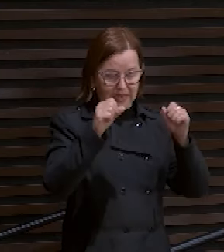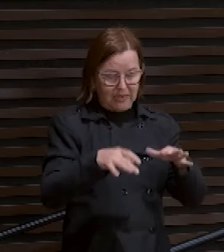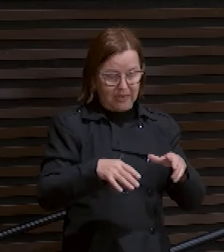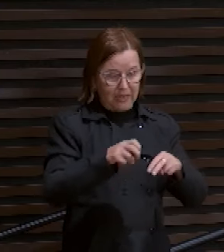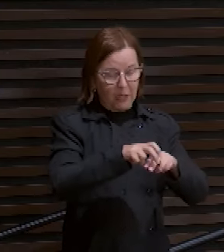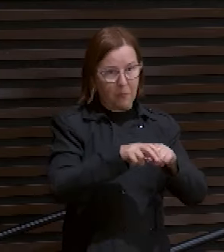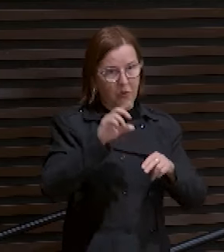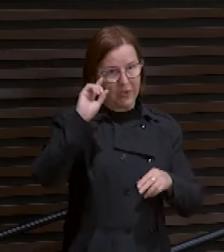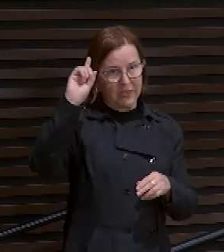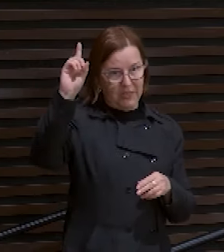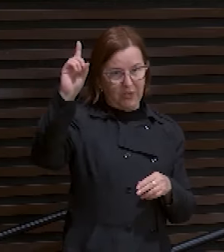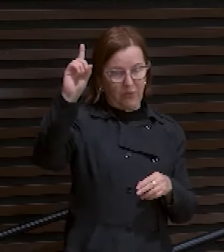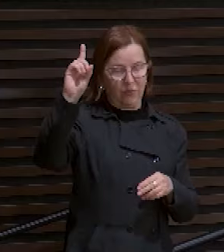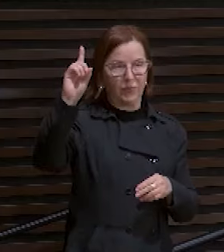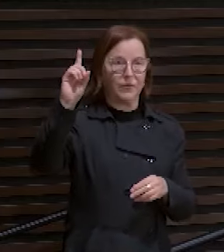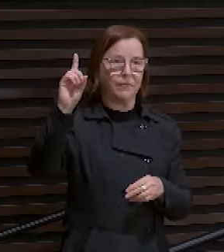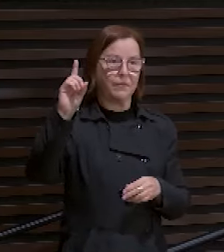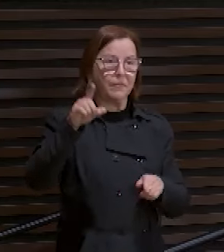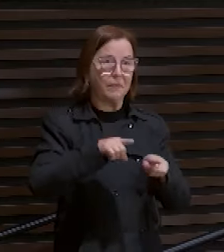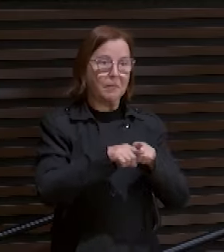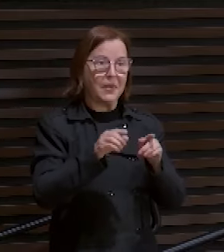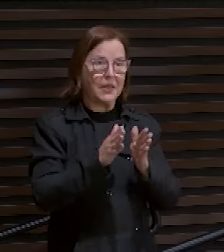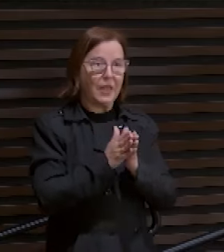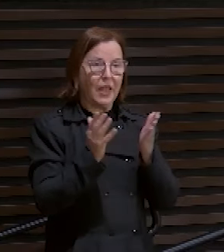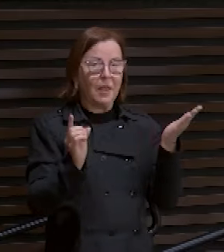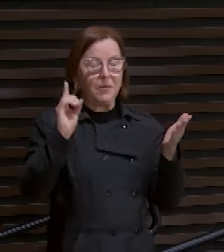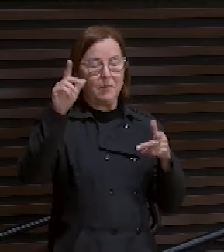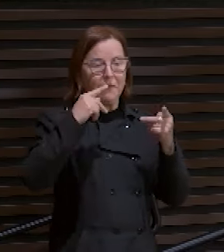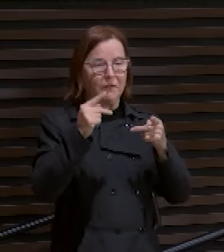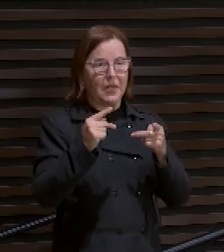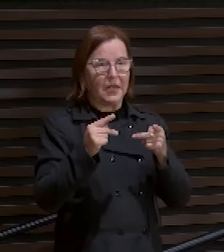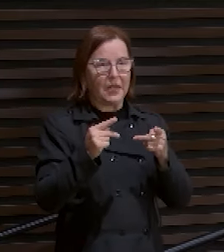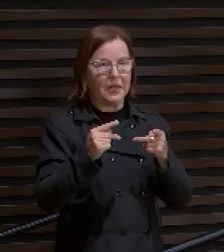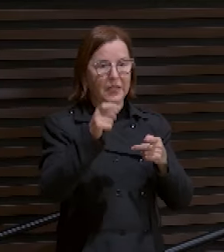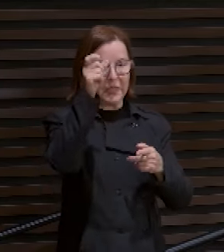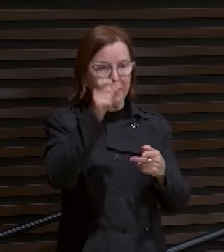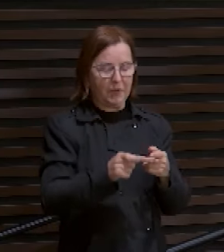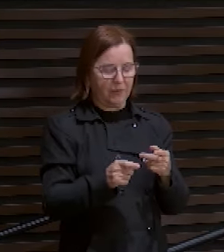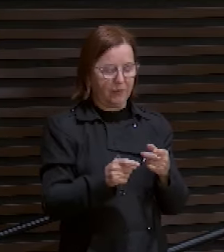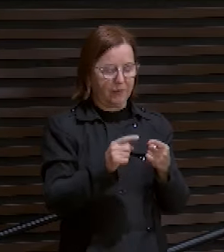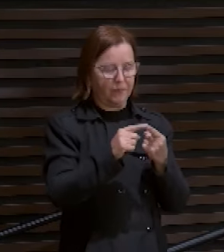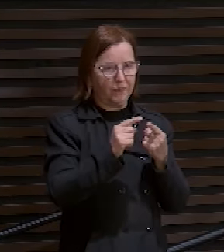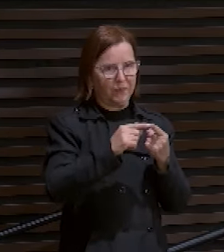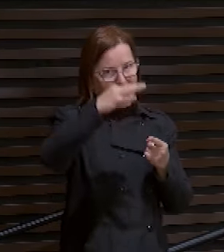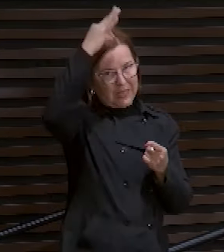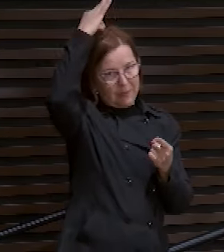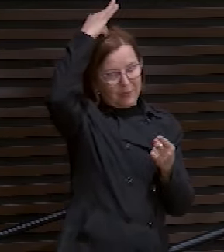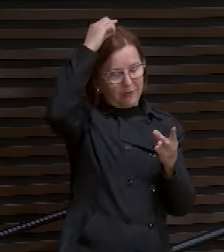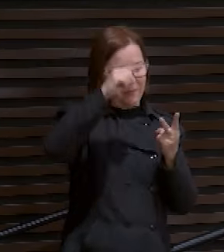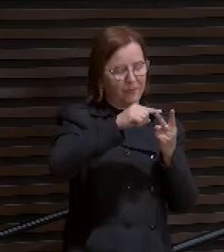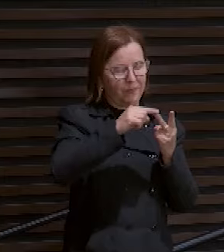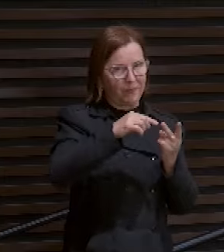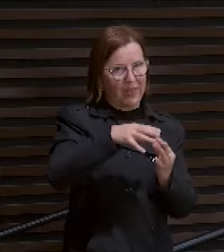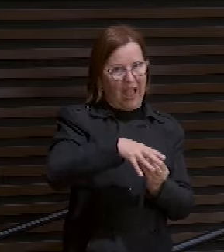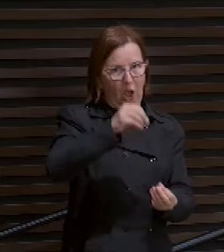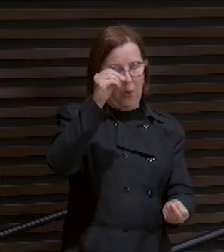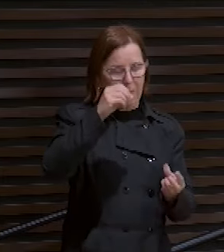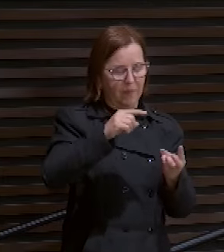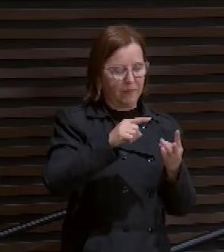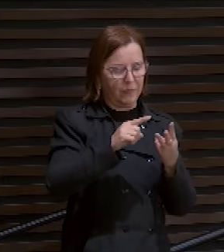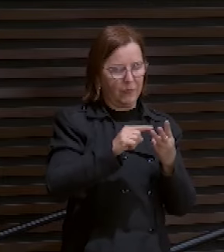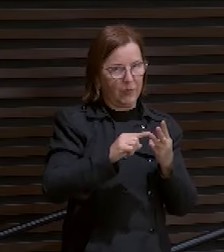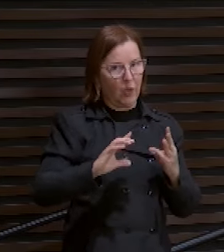dicotomistas aí. Mas a Bíblia diz que o ser humano é espírito, a alma e